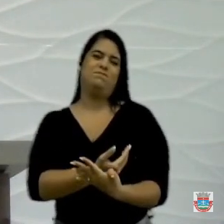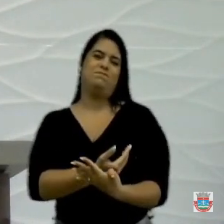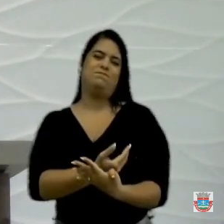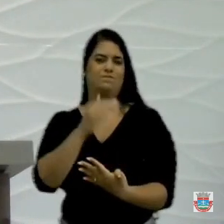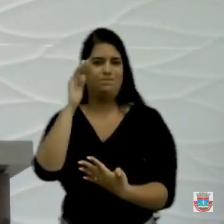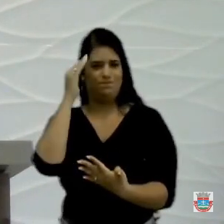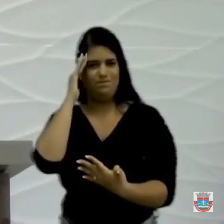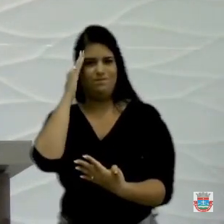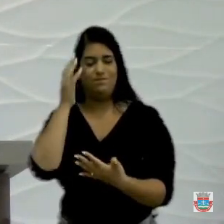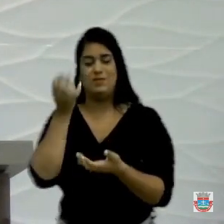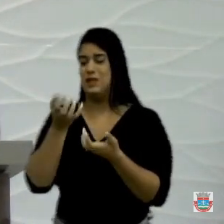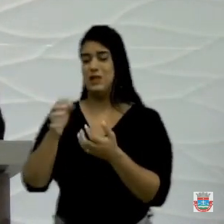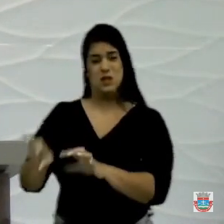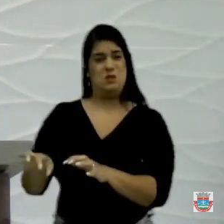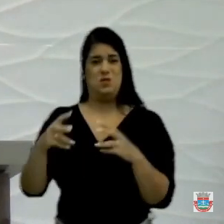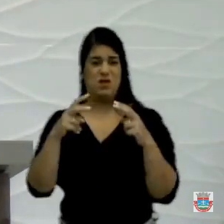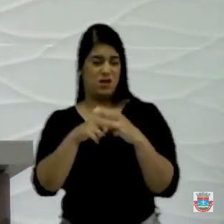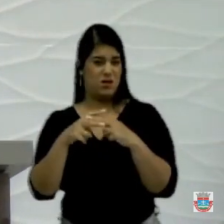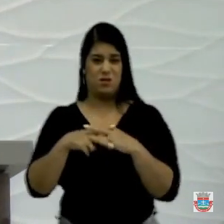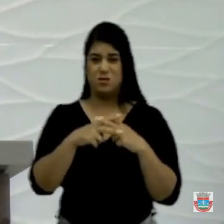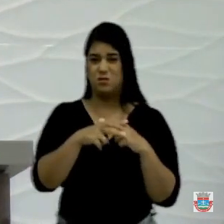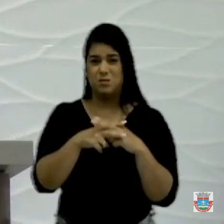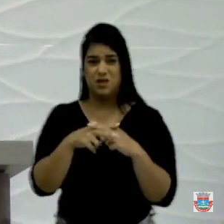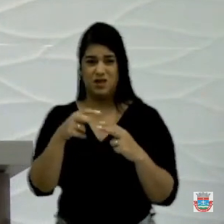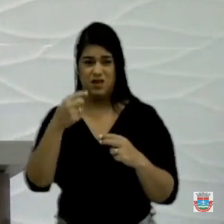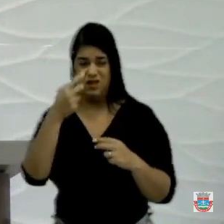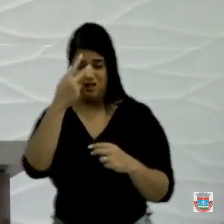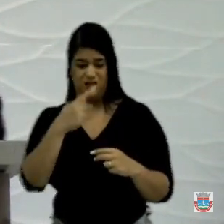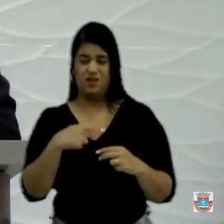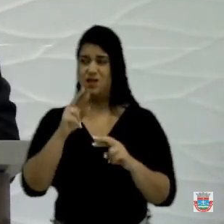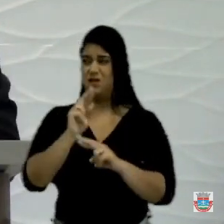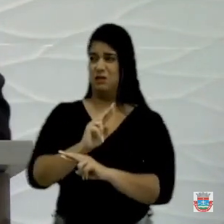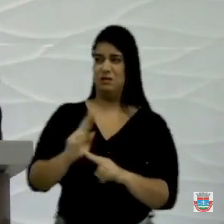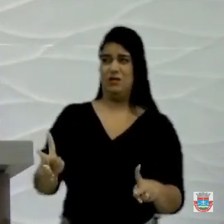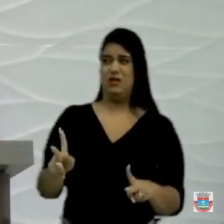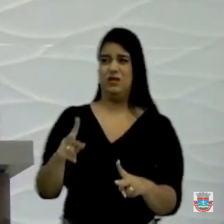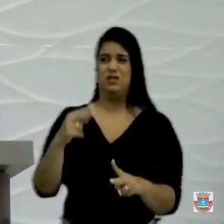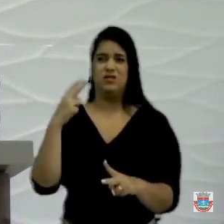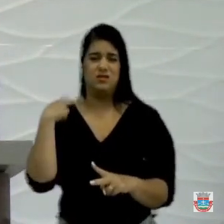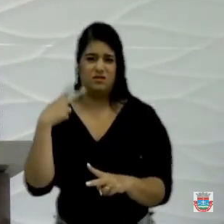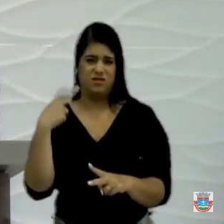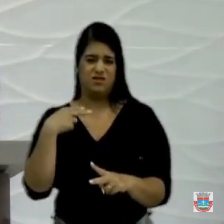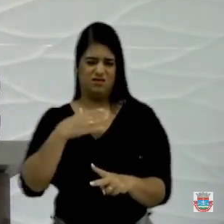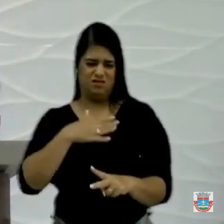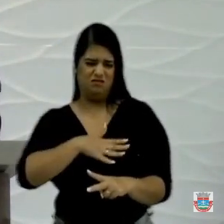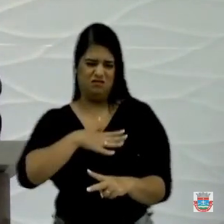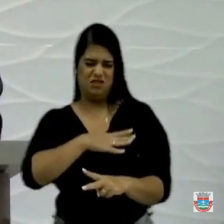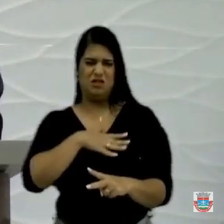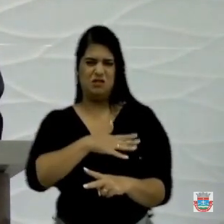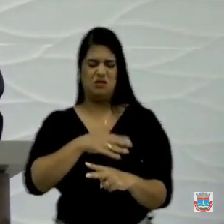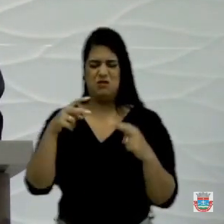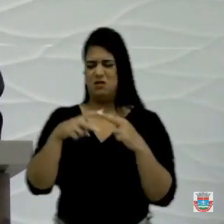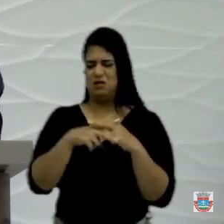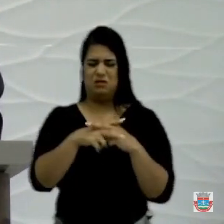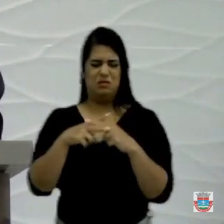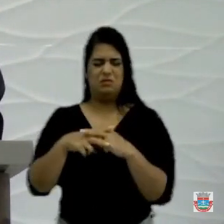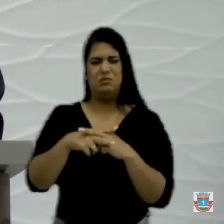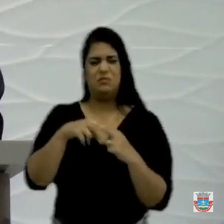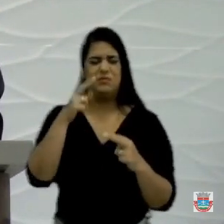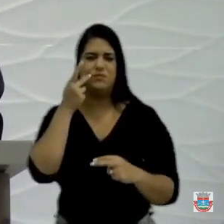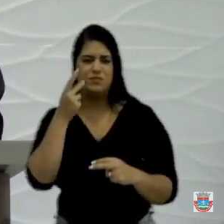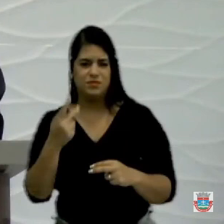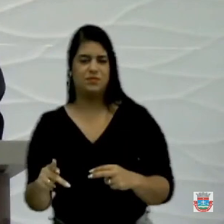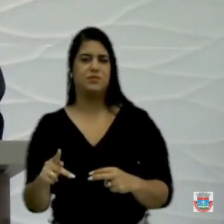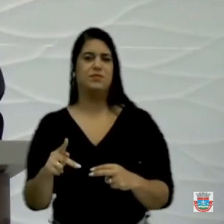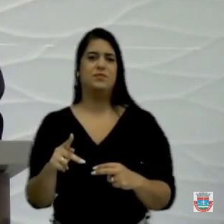Eu não quero confusão. Eu sou diferente desse vereador que gosta de confusão, que é o vereador Pezinho. Porque o projeto